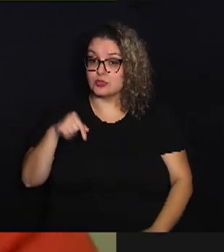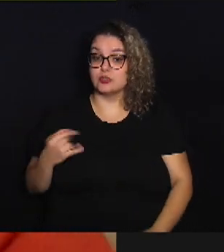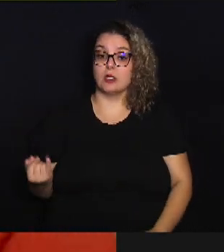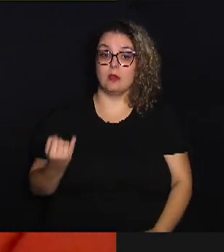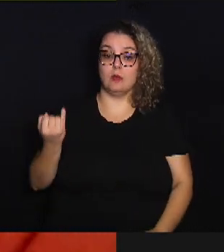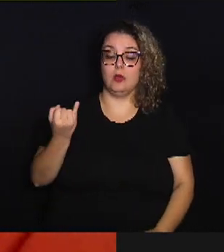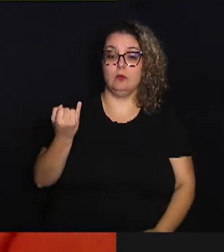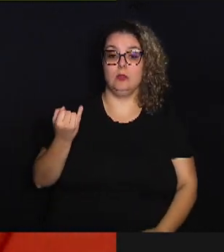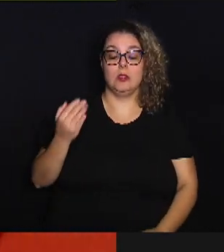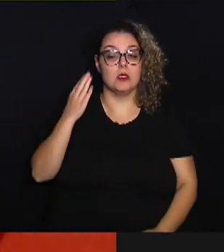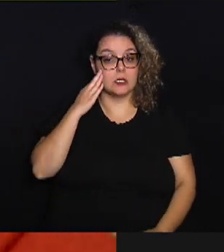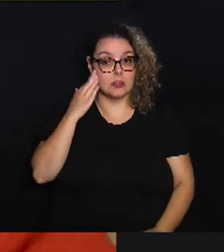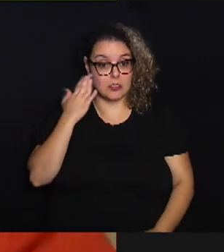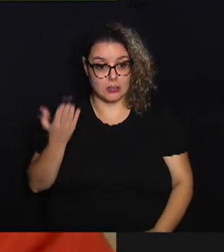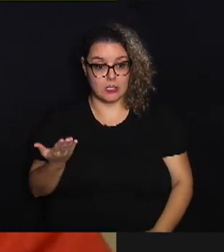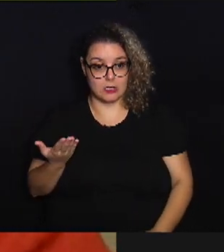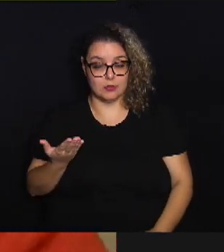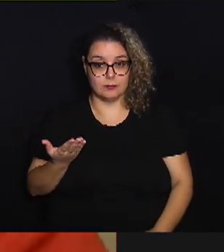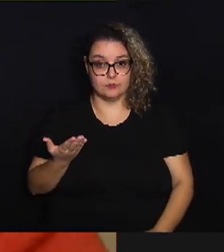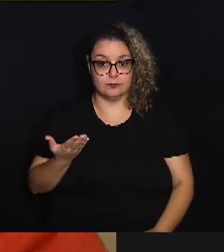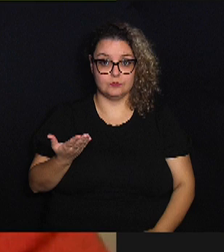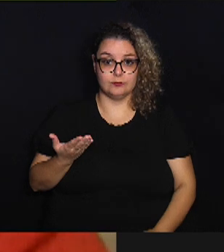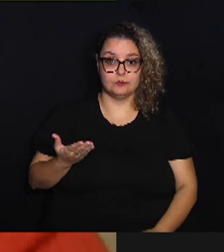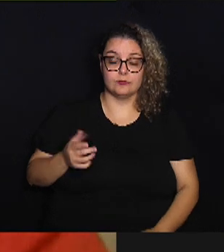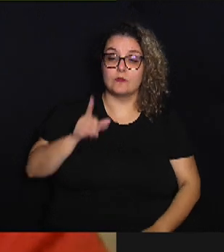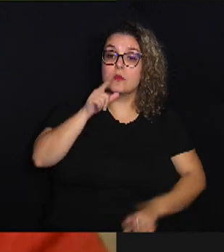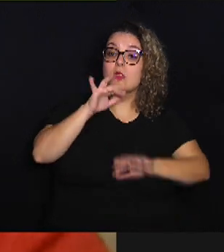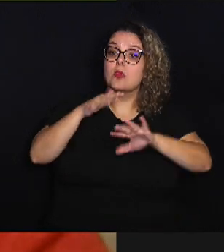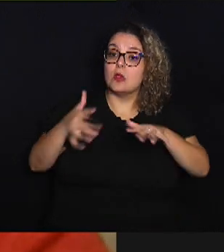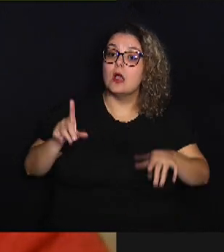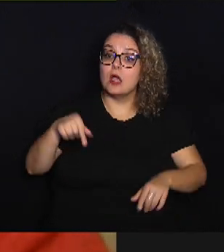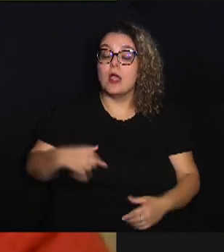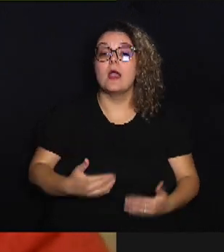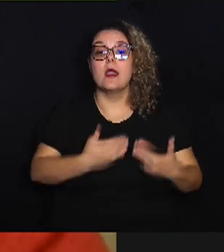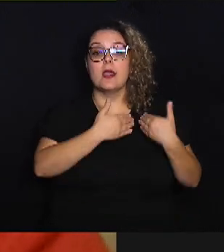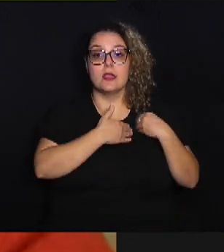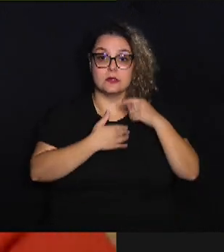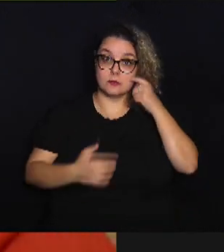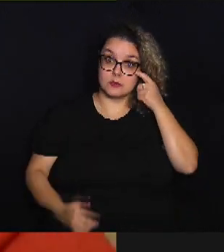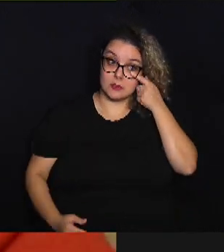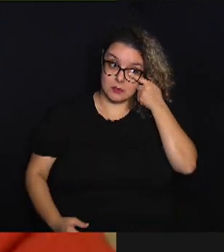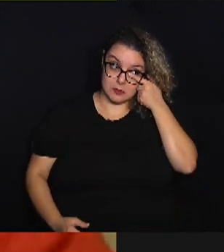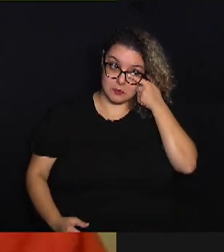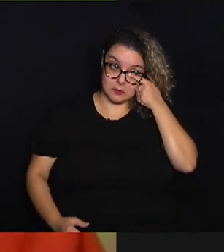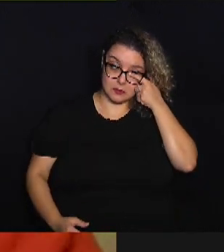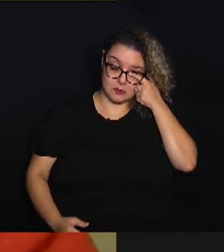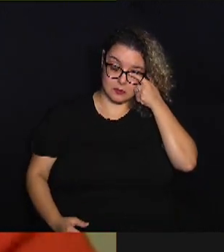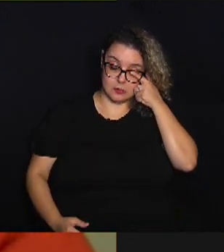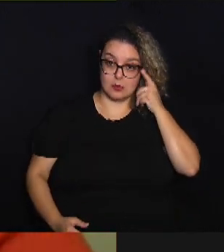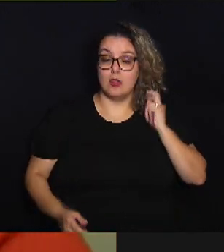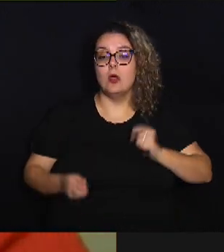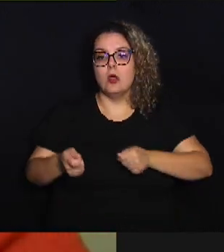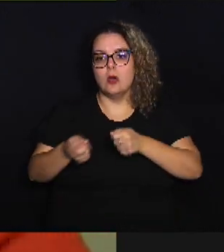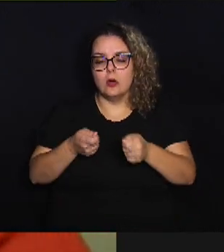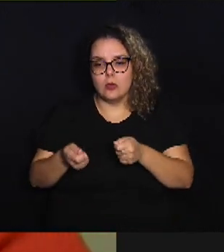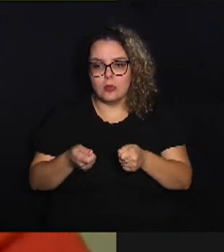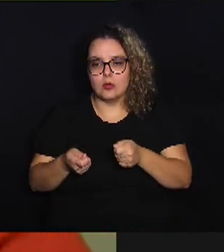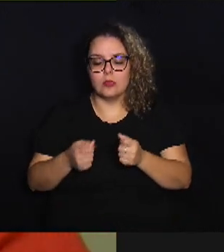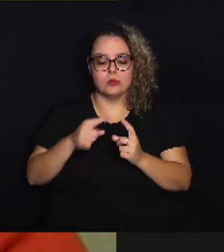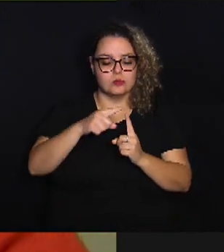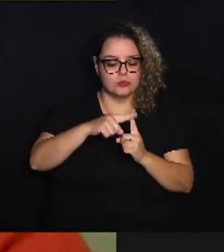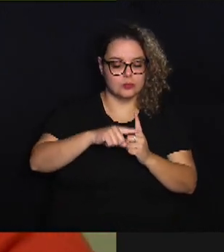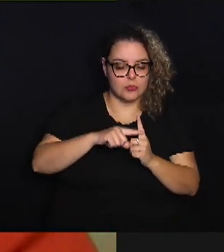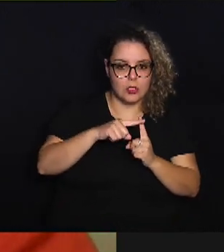as pessoas entenderem? Os oceanos são responsáveis para o controle de temperatura